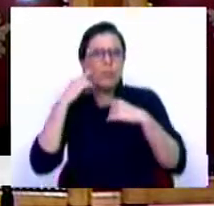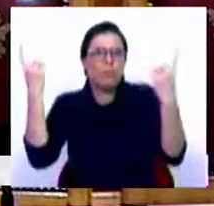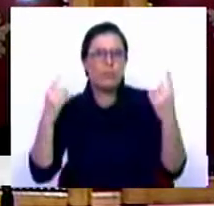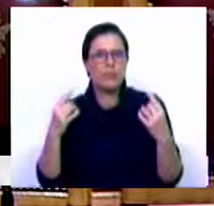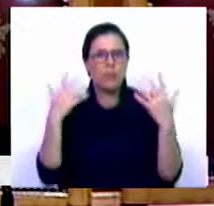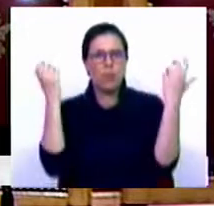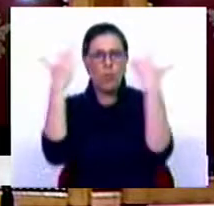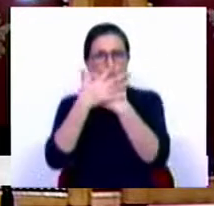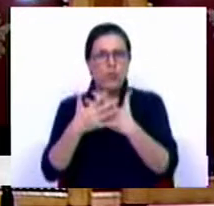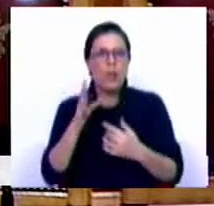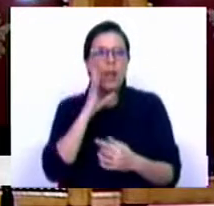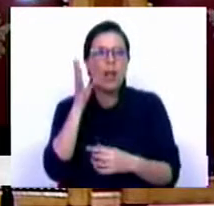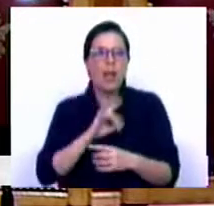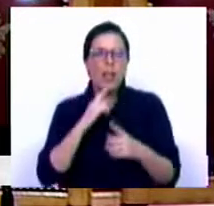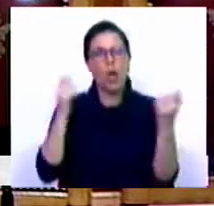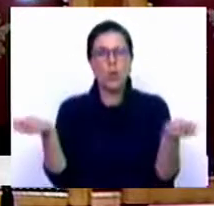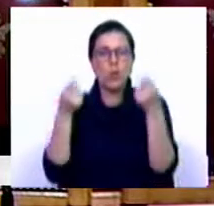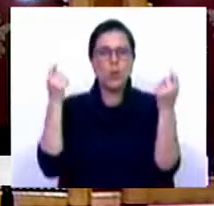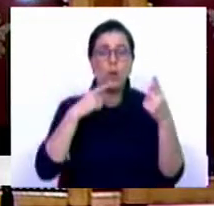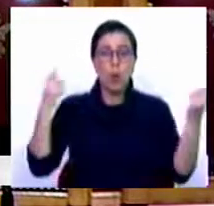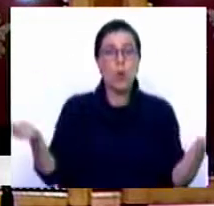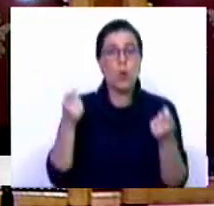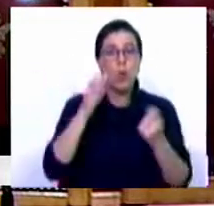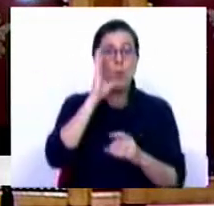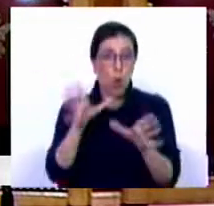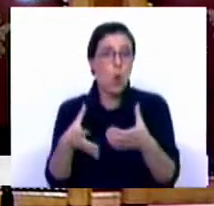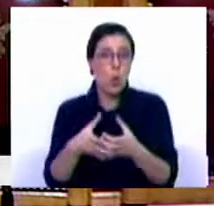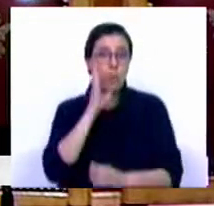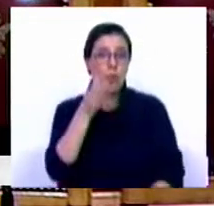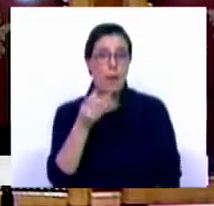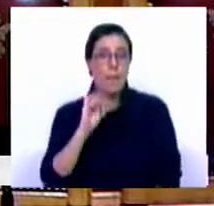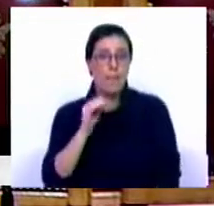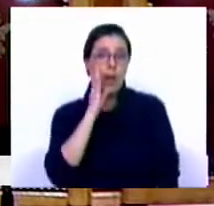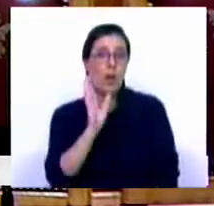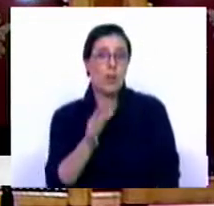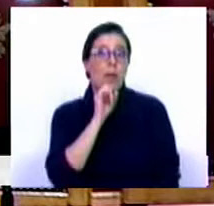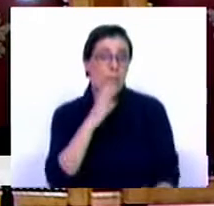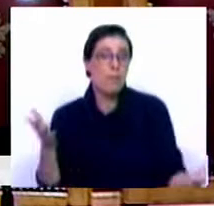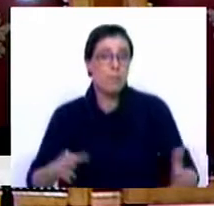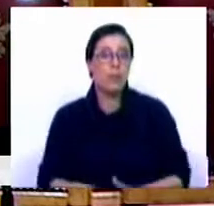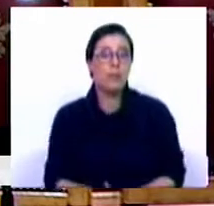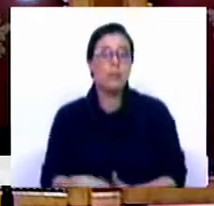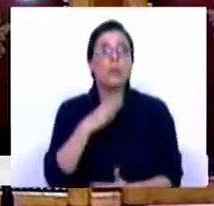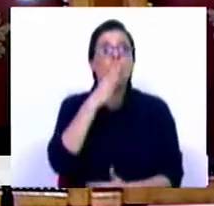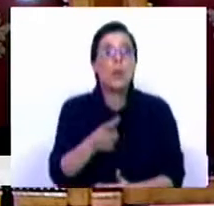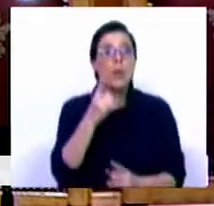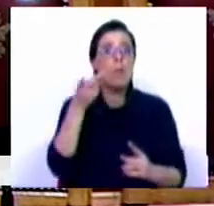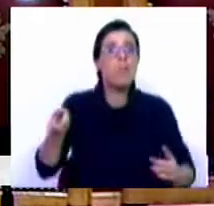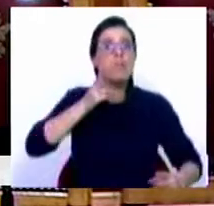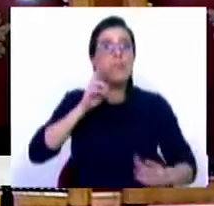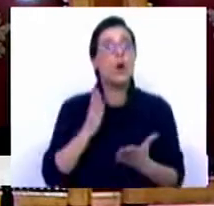quem sabe, com sorte, tentar um slogan. O slogan, já o disse o grupo parlamentar do Partido Socialista, pode ser o que disse um dos